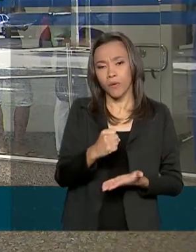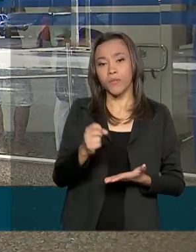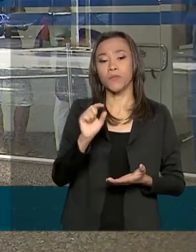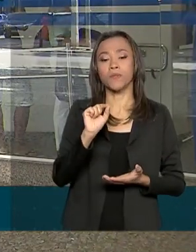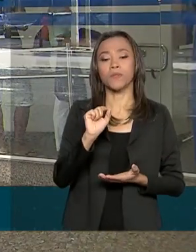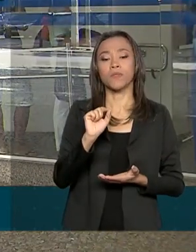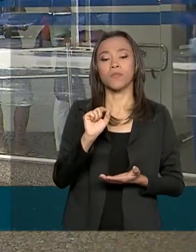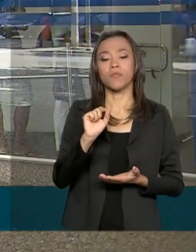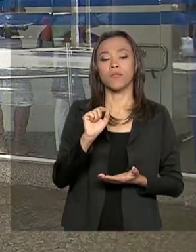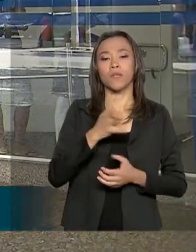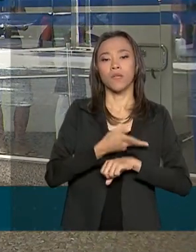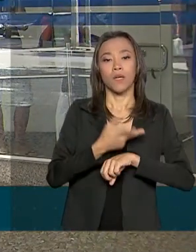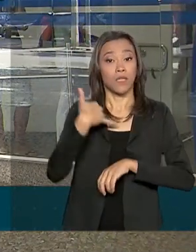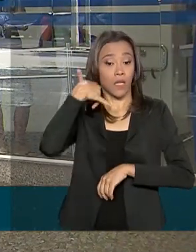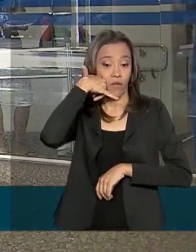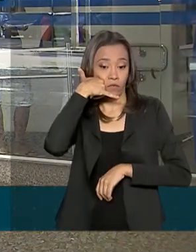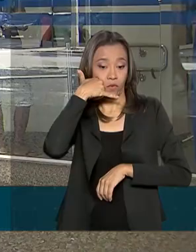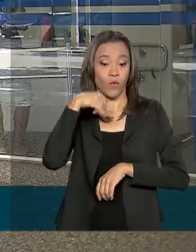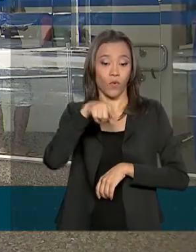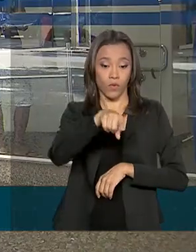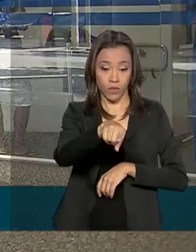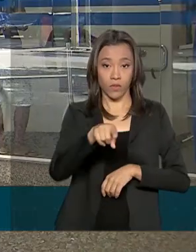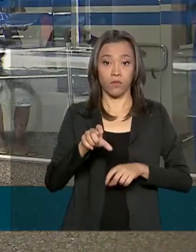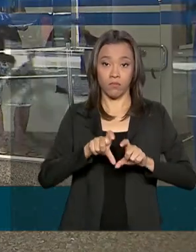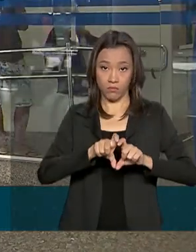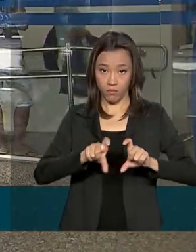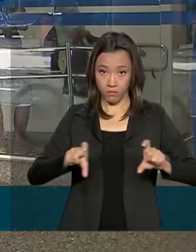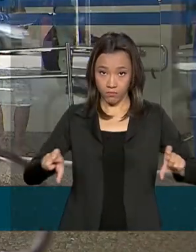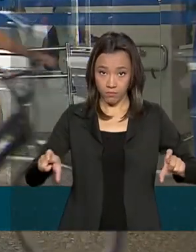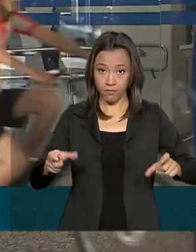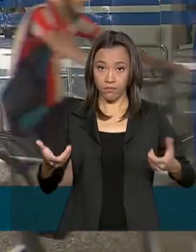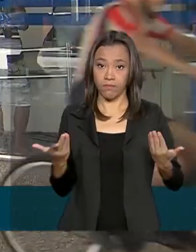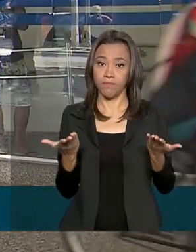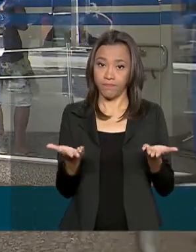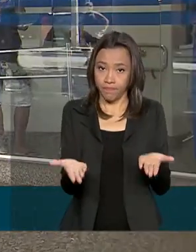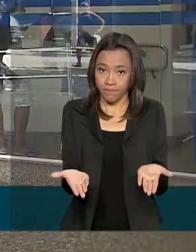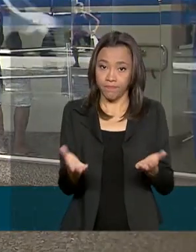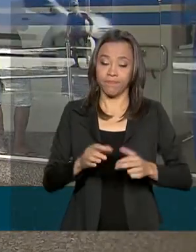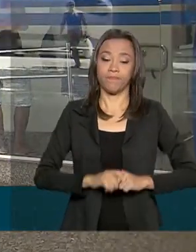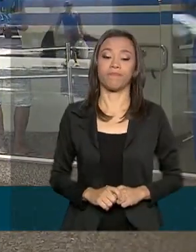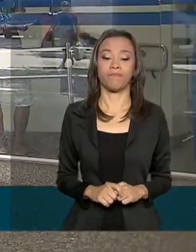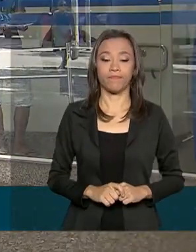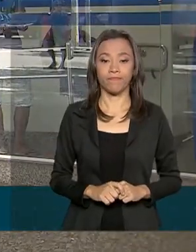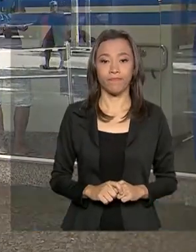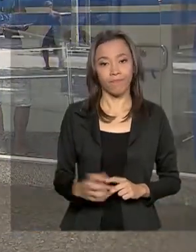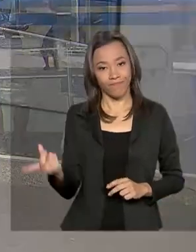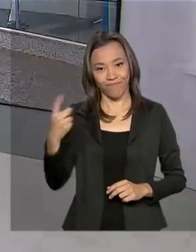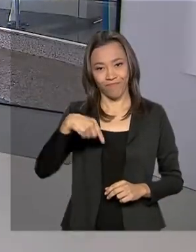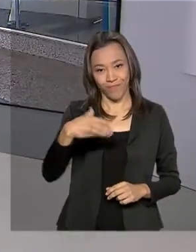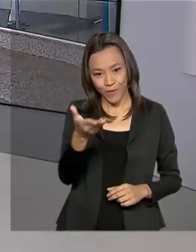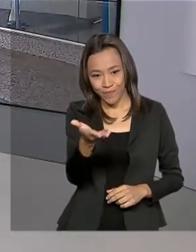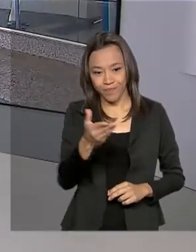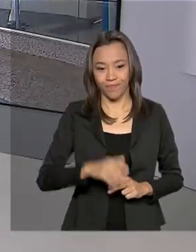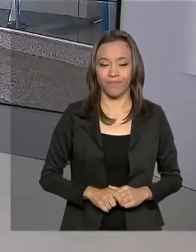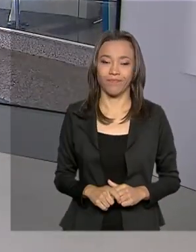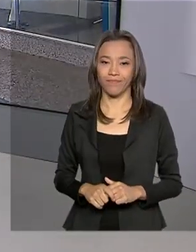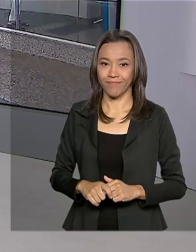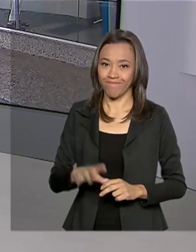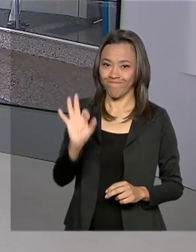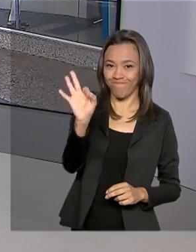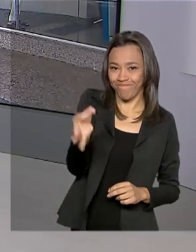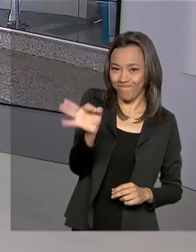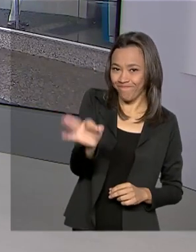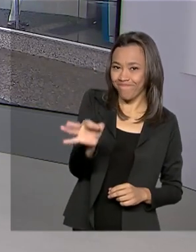por telefone no 0800 724 2019. Voltamos contigo, Renata. Tá